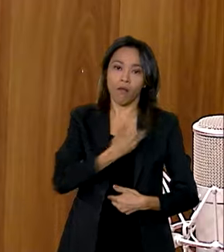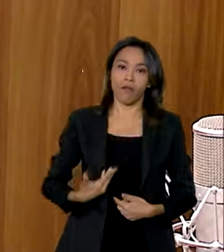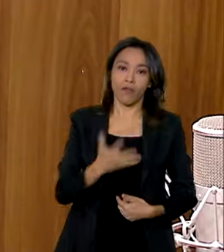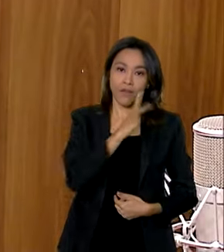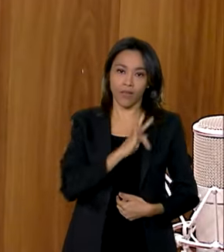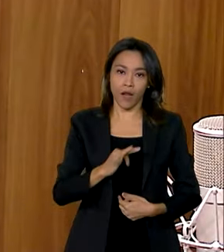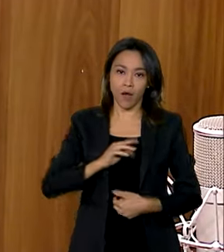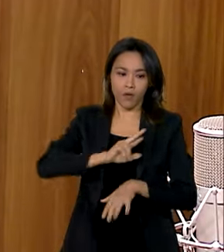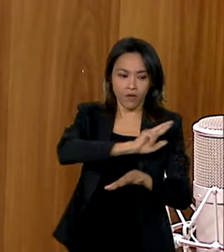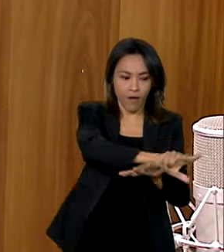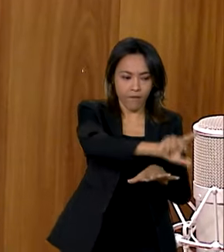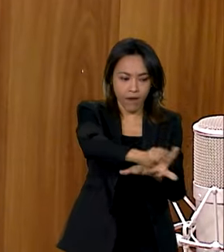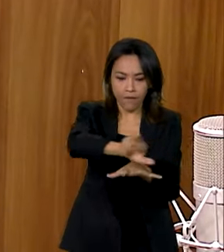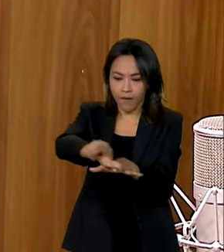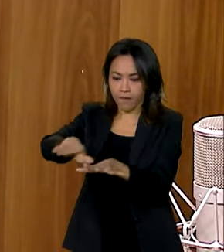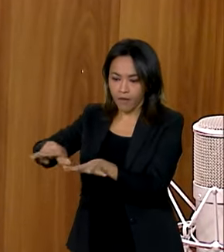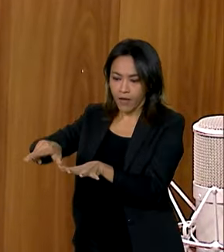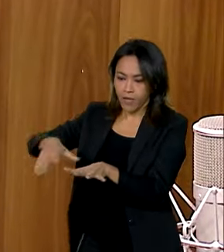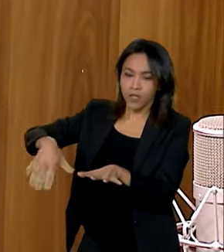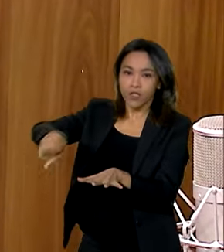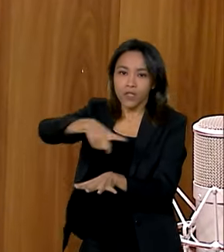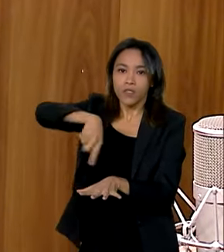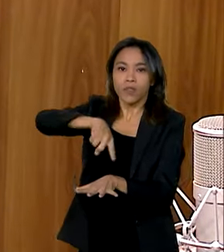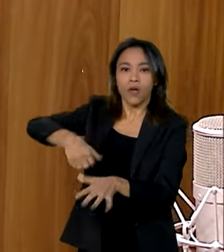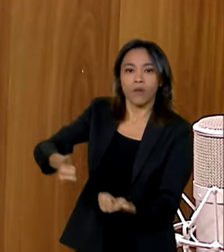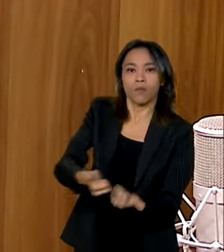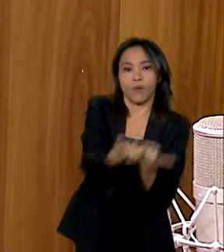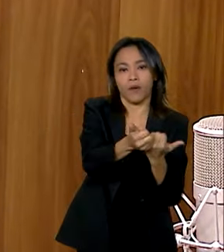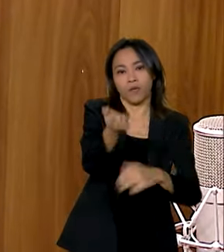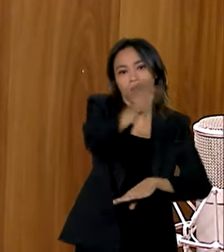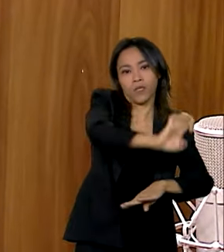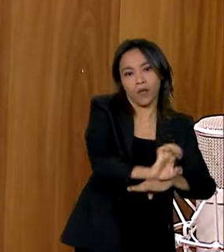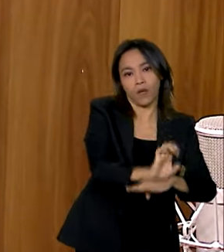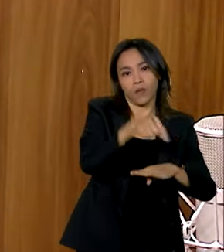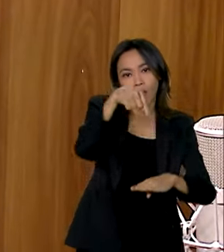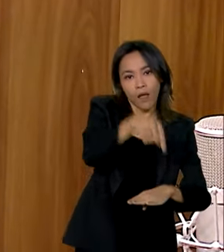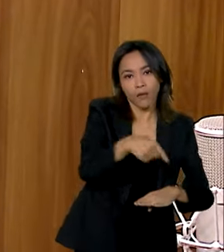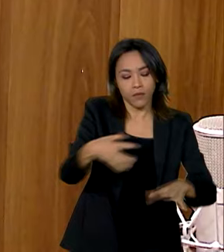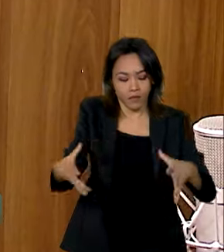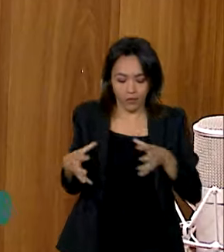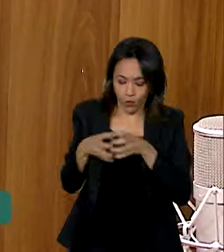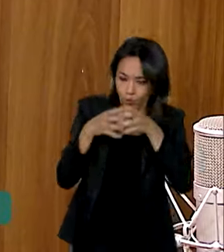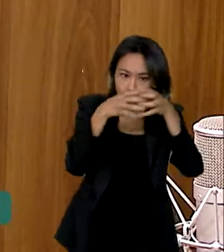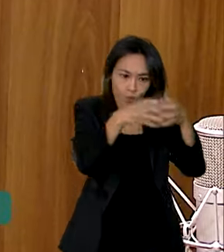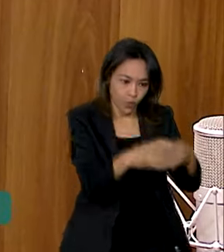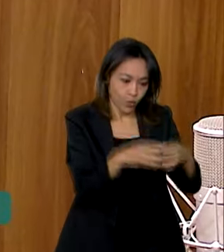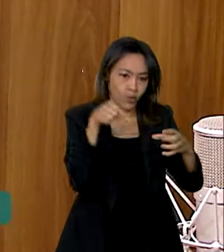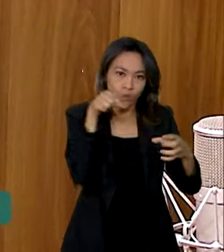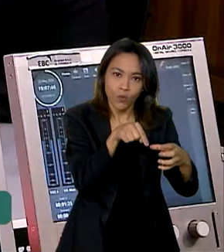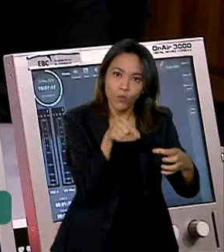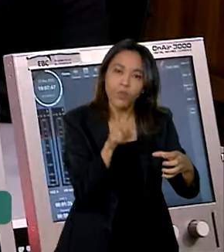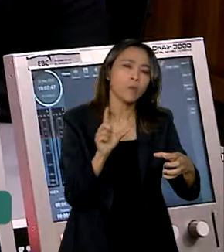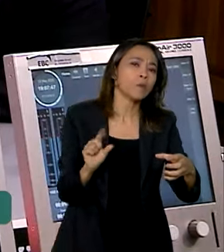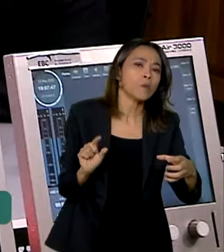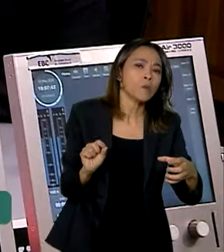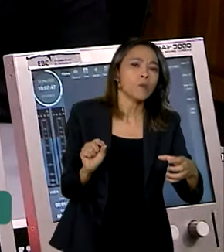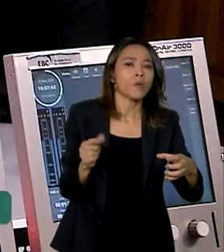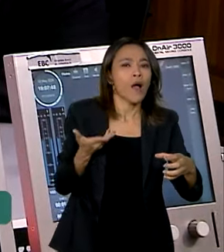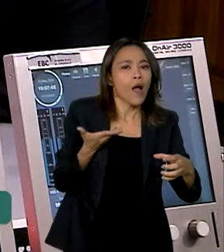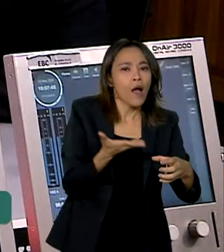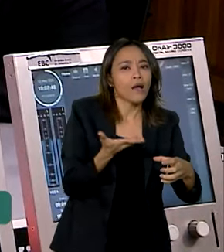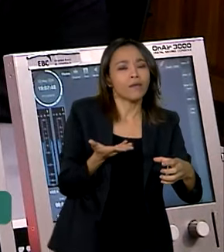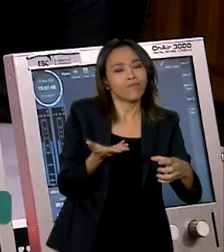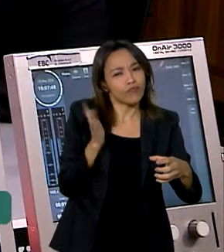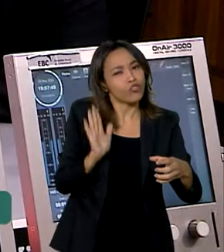agências que vão apoiar o Estado e os municípios afetados. Então, o grupo de apoio de desastres é um grupo que a gente manda num primeiro momento, então as equipes já se